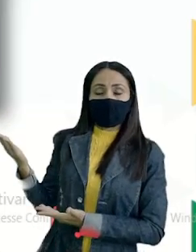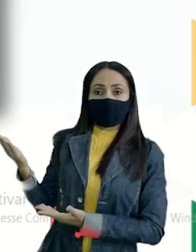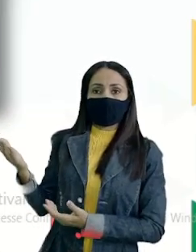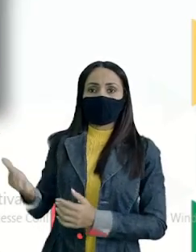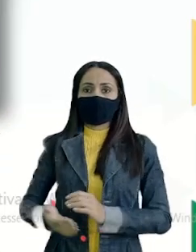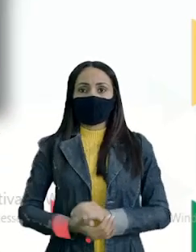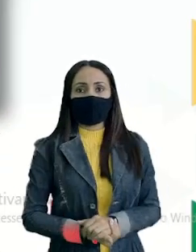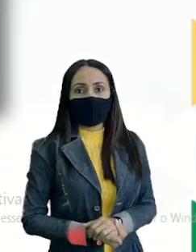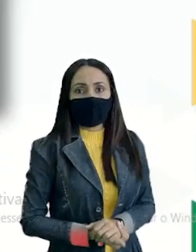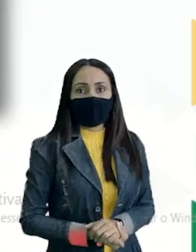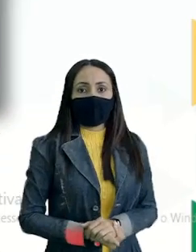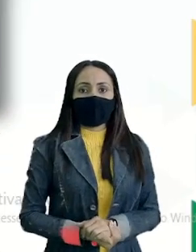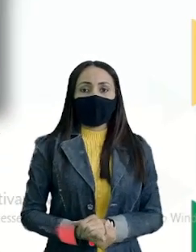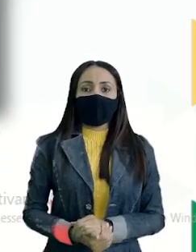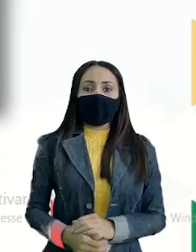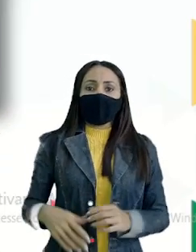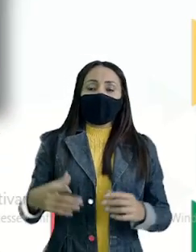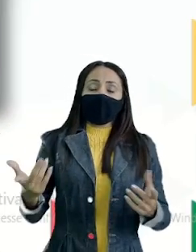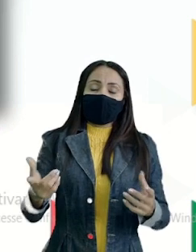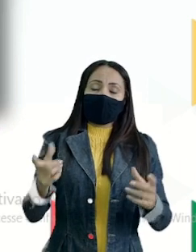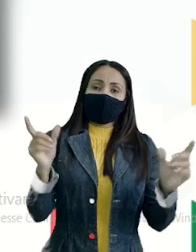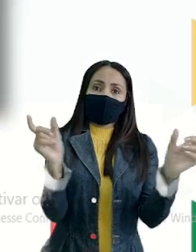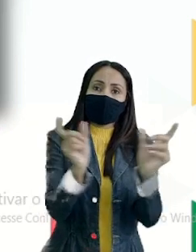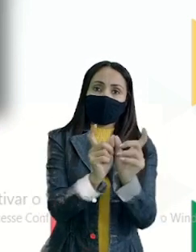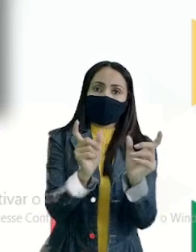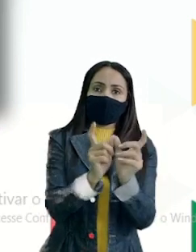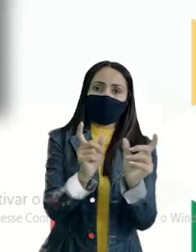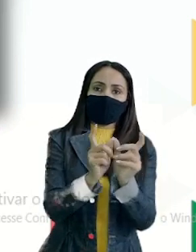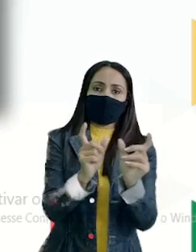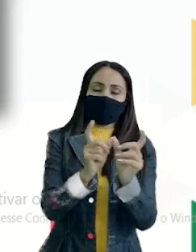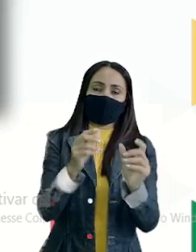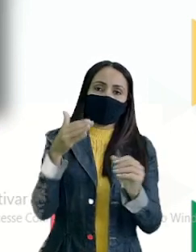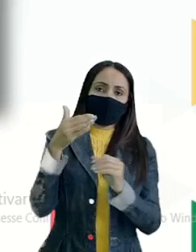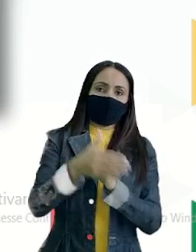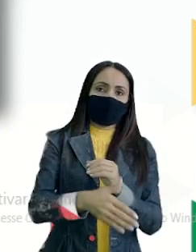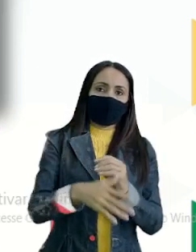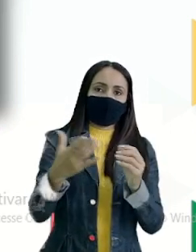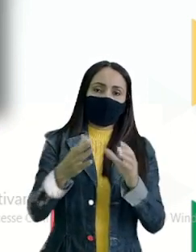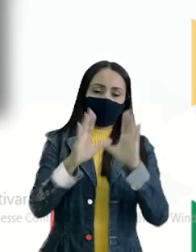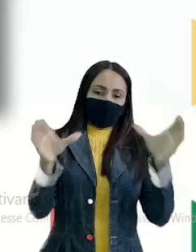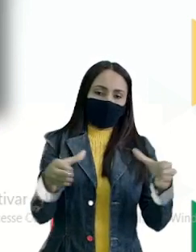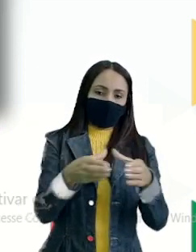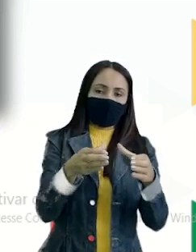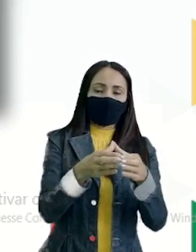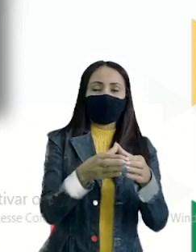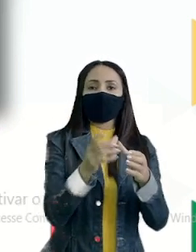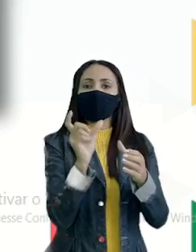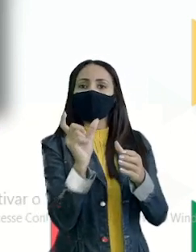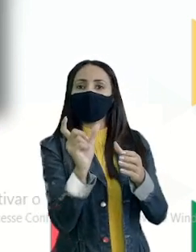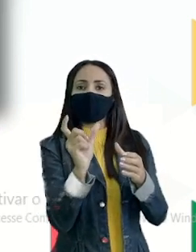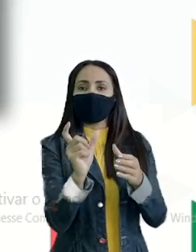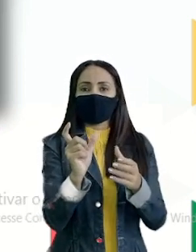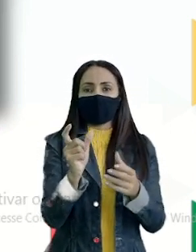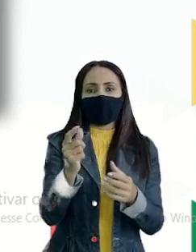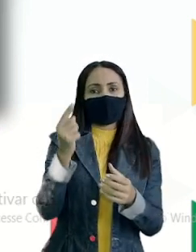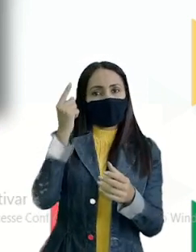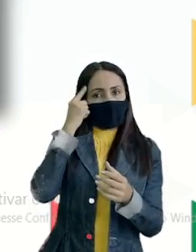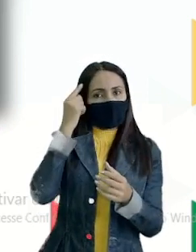ser Um restrito Sinônimo Que cabe dentro De um hiperônimo Certo? Então gravem bem